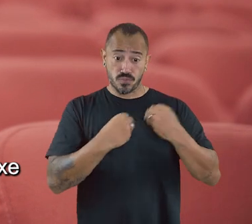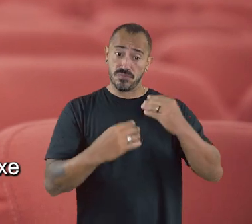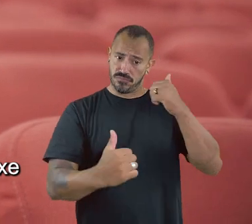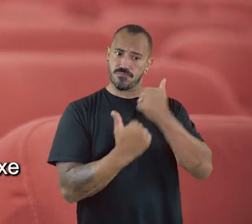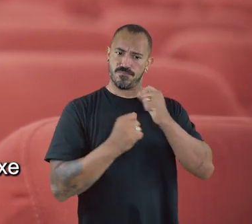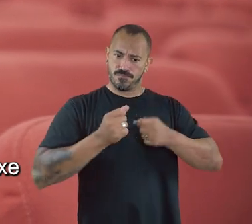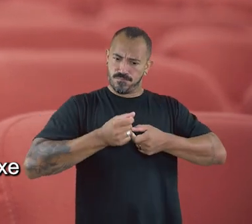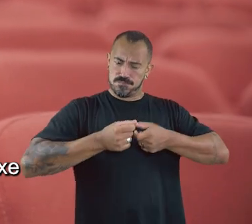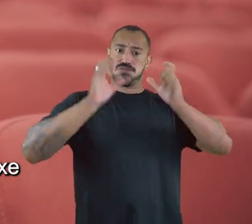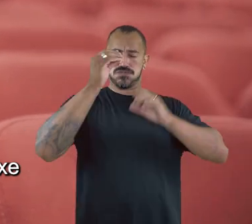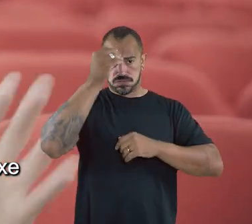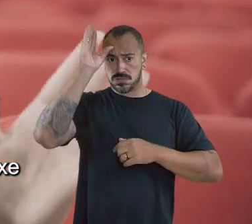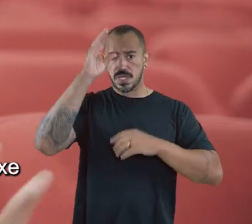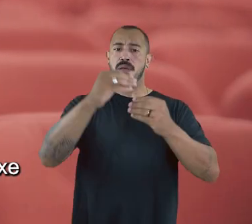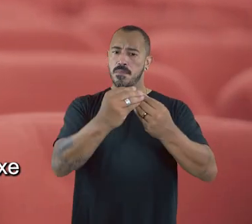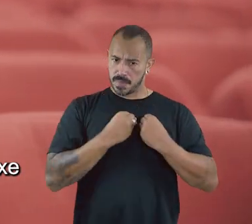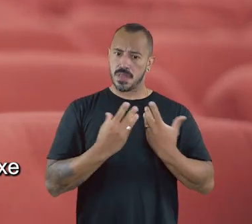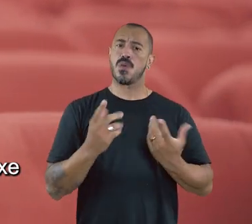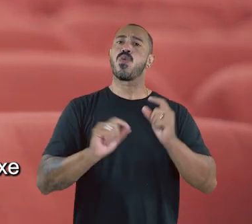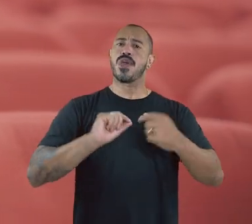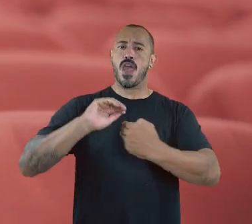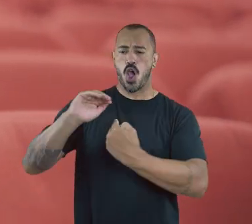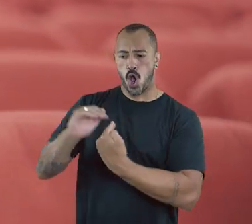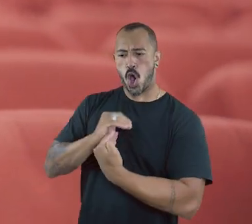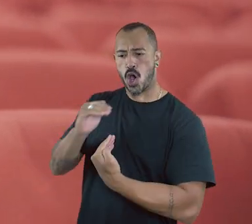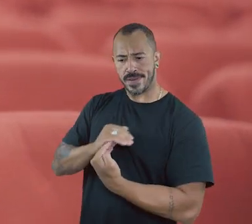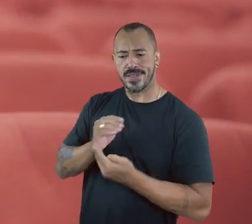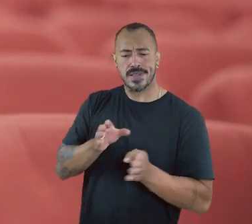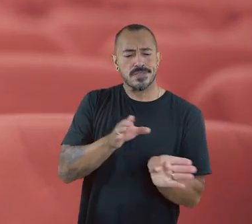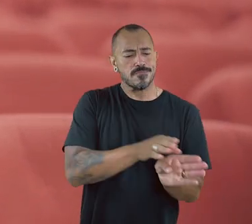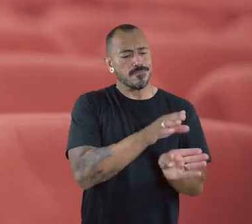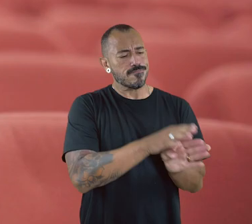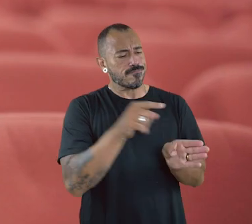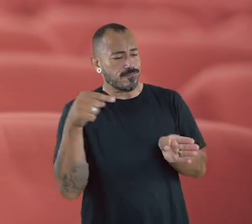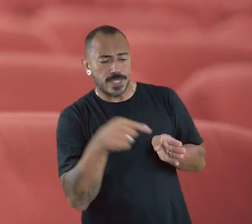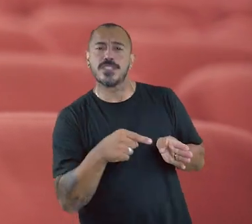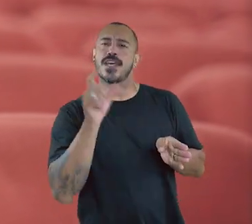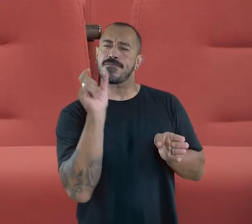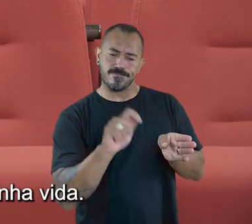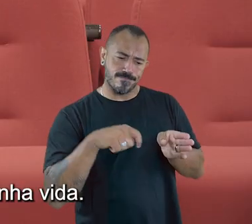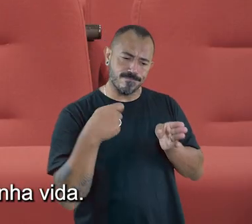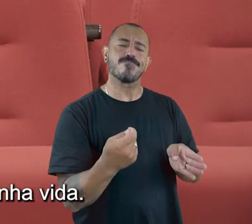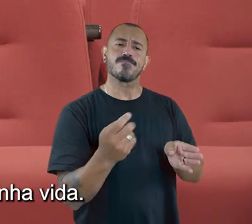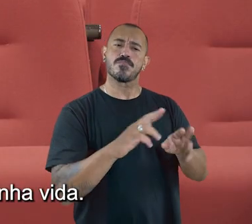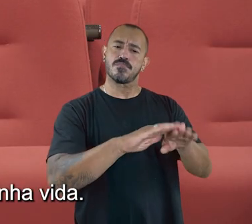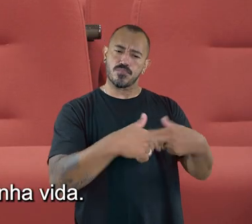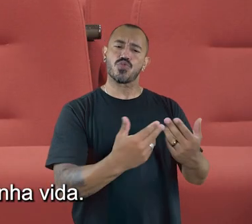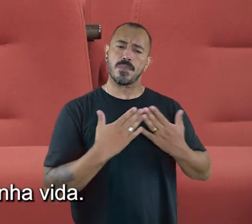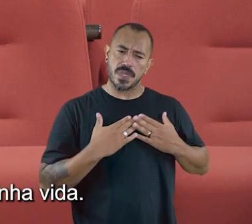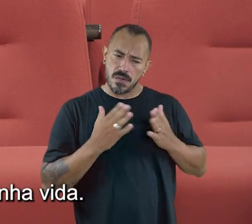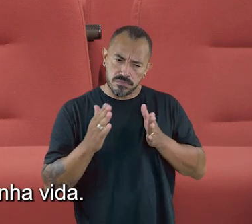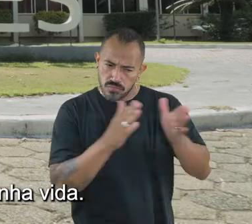agregou, com certeza. E me trouxe orientação pra vida, assim. Orientação, acho que é essa a palavra. Me deu um